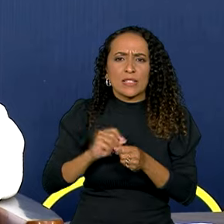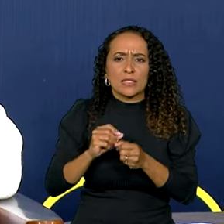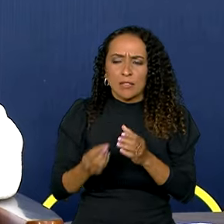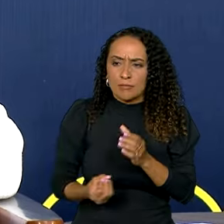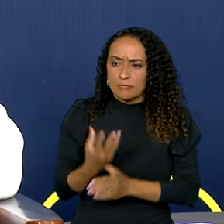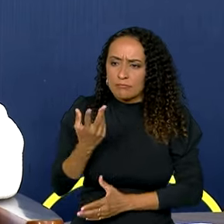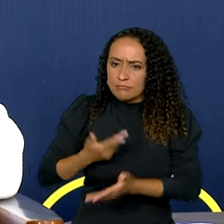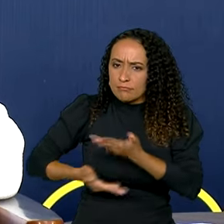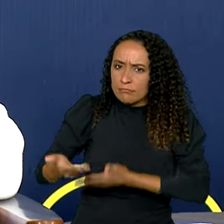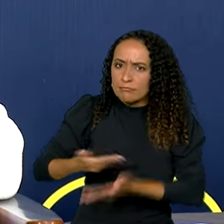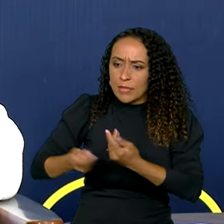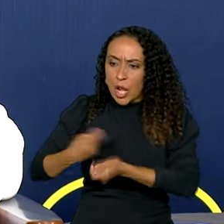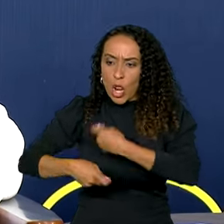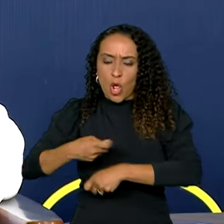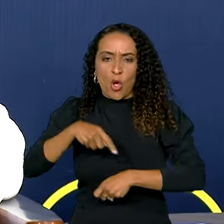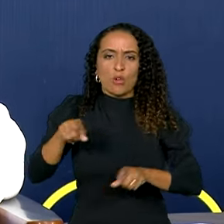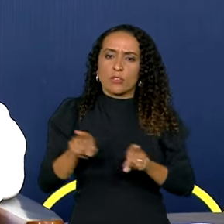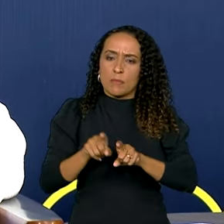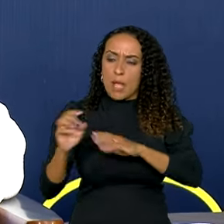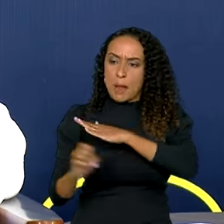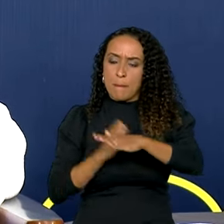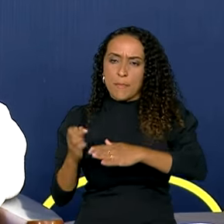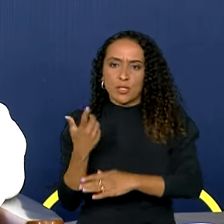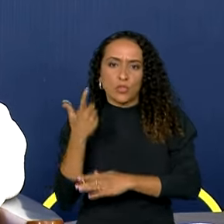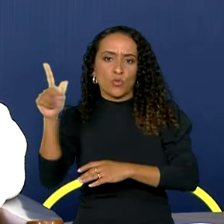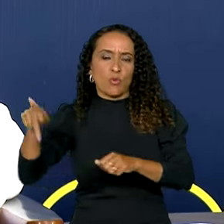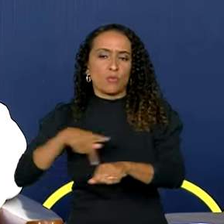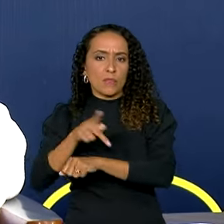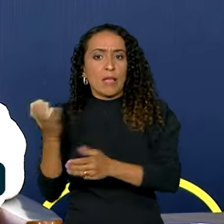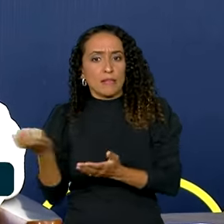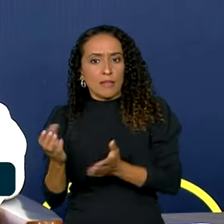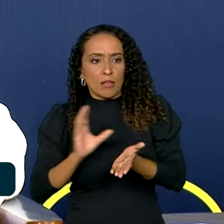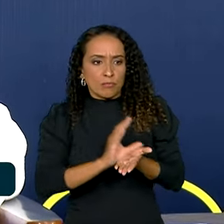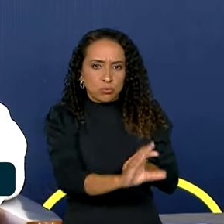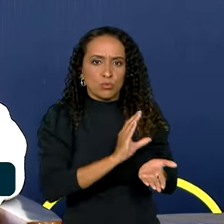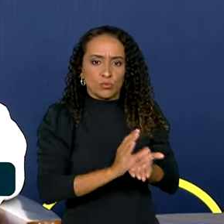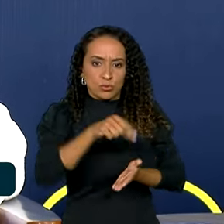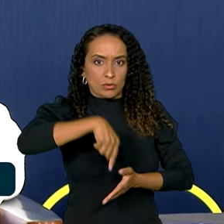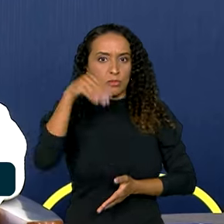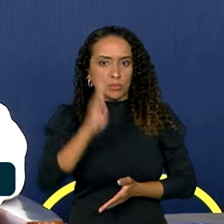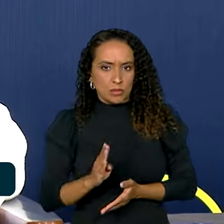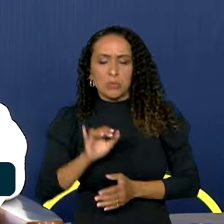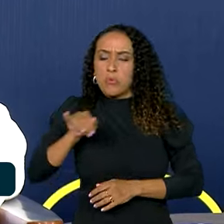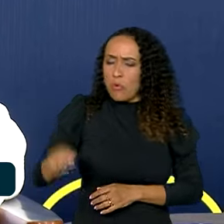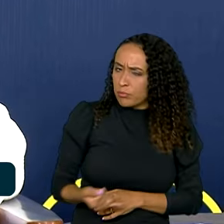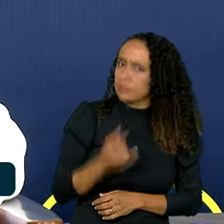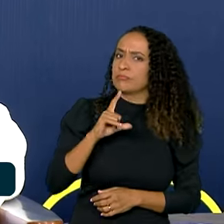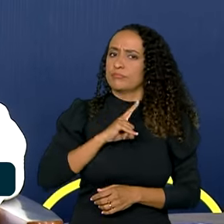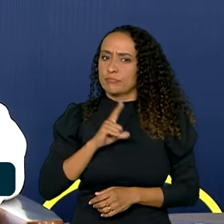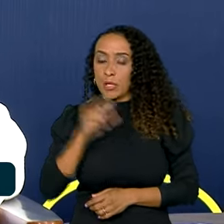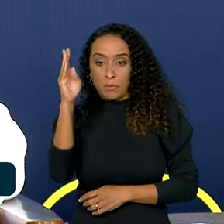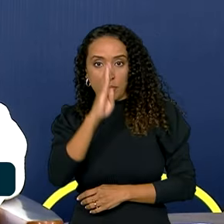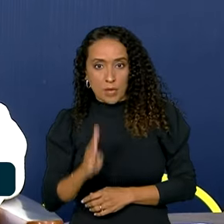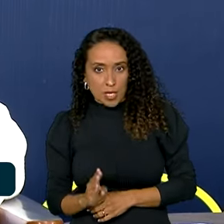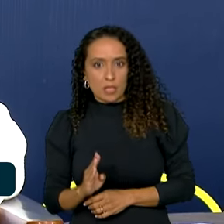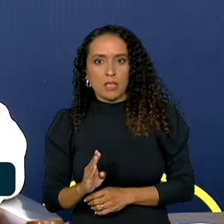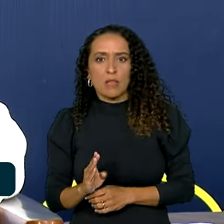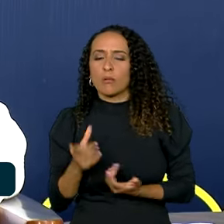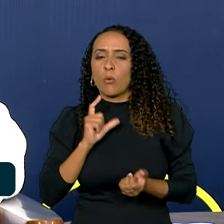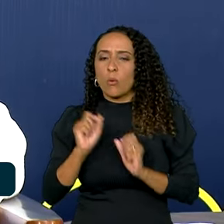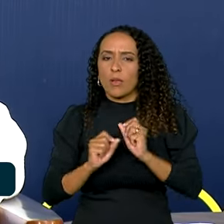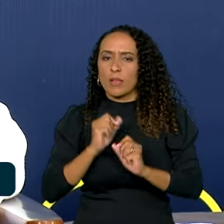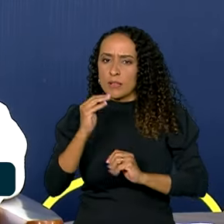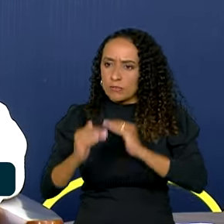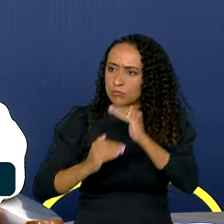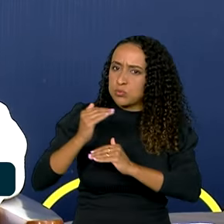negócios no Brasil, inclusive para empresas estrangidas que querem investir aqui. Há uma grande oportunidade para o Brasil se tornar cada